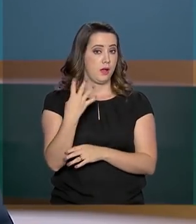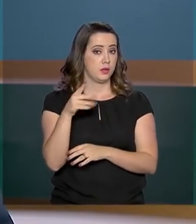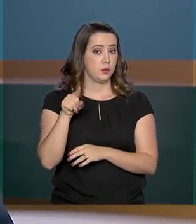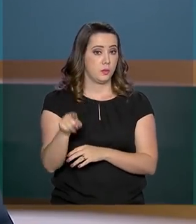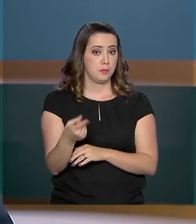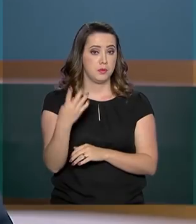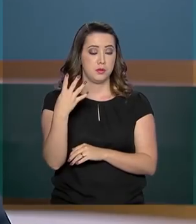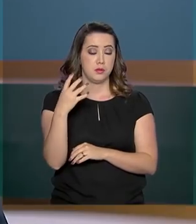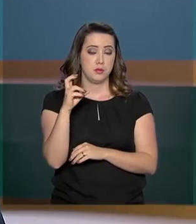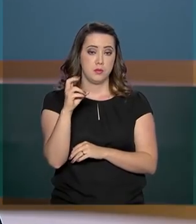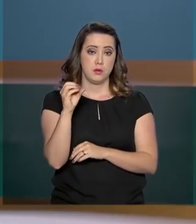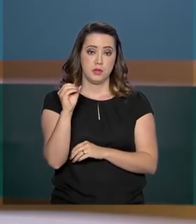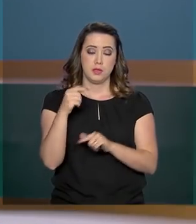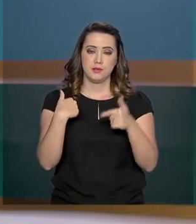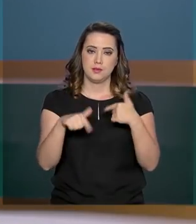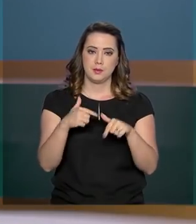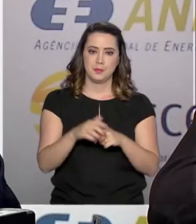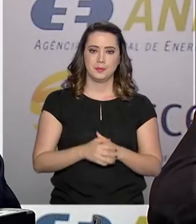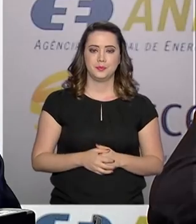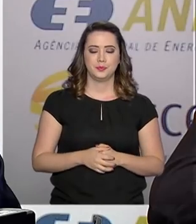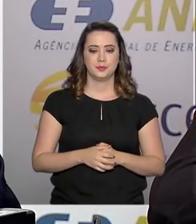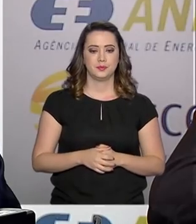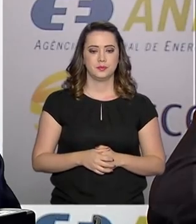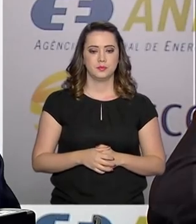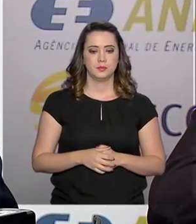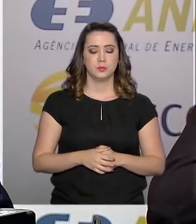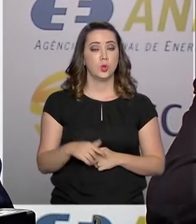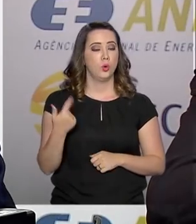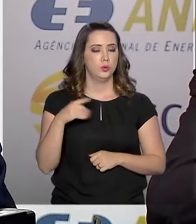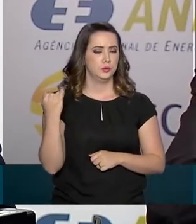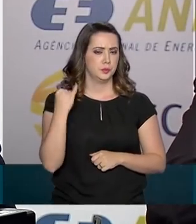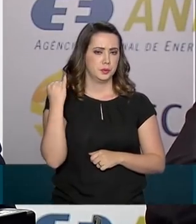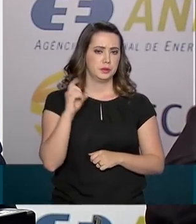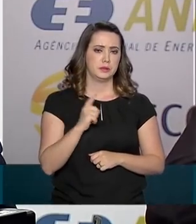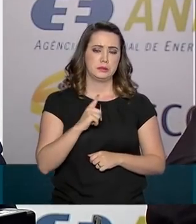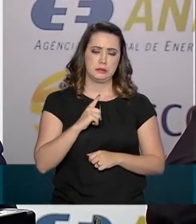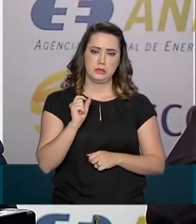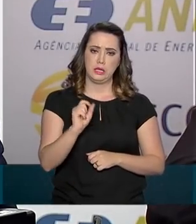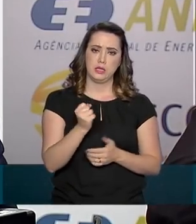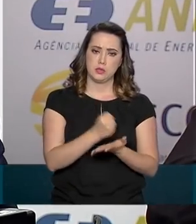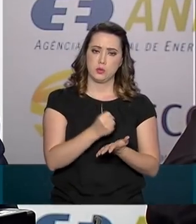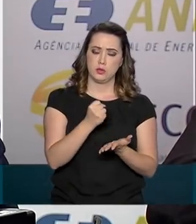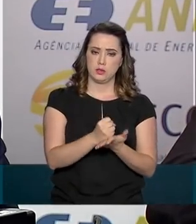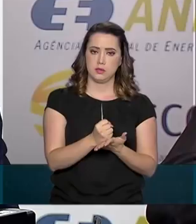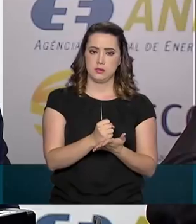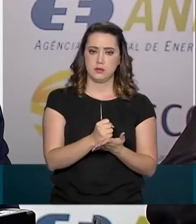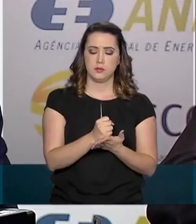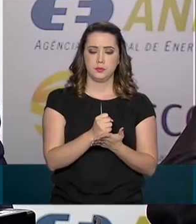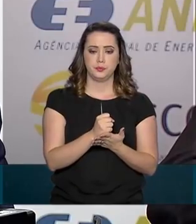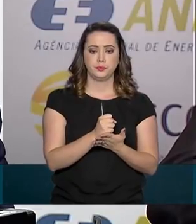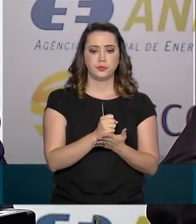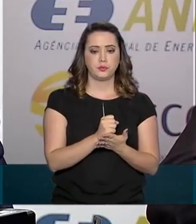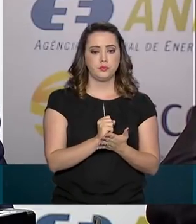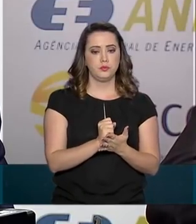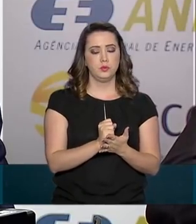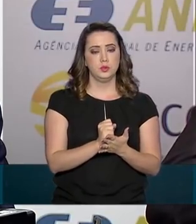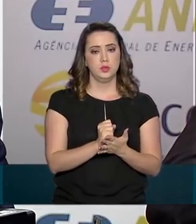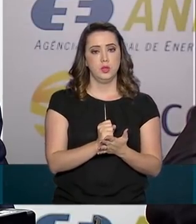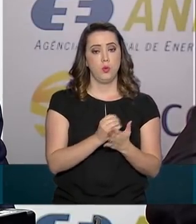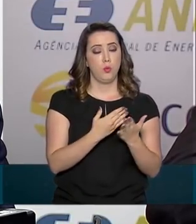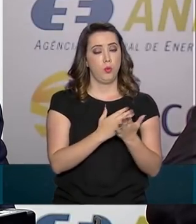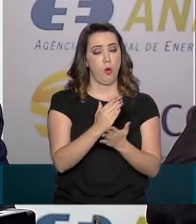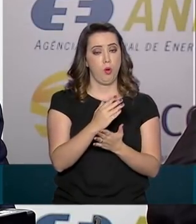.500 empregos. Um outro aspecto positivo dessa contratação, tanto na fonte